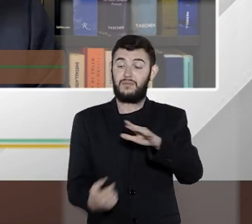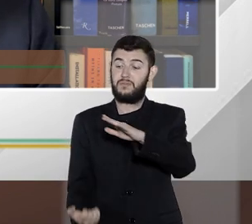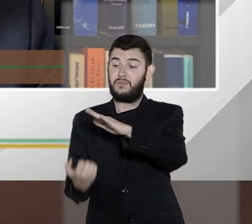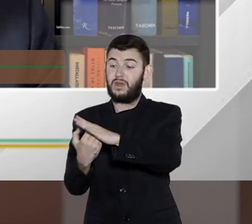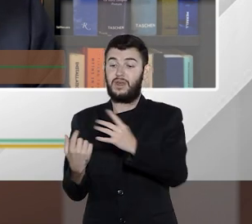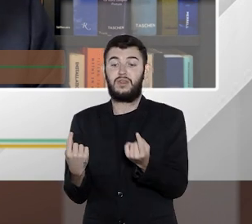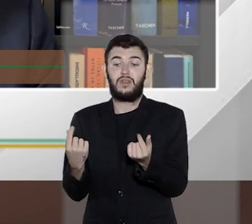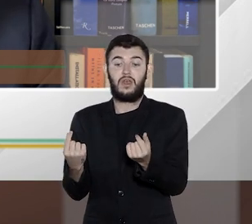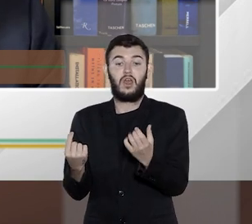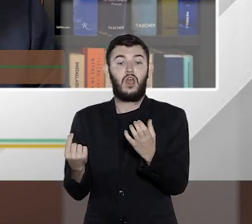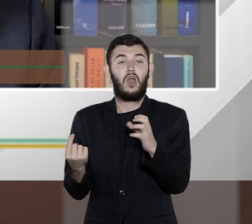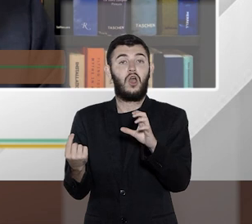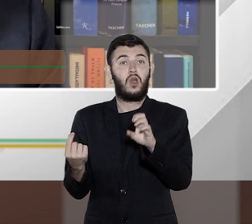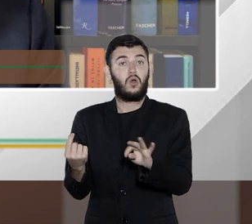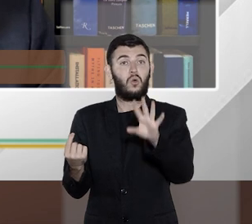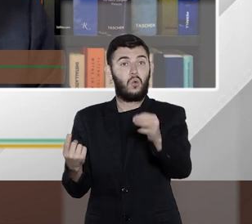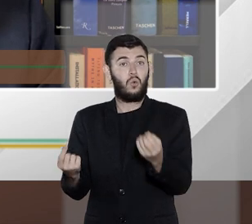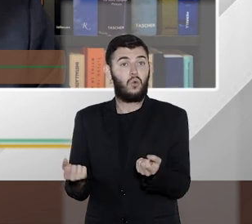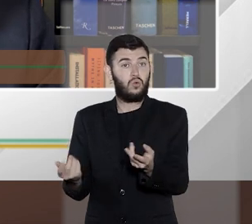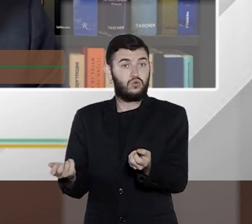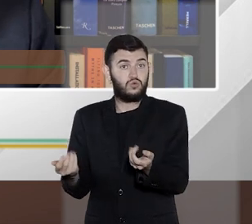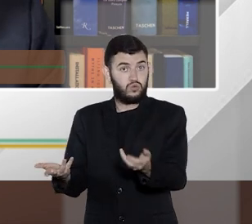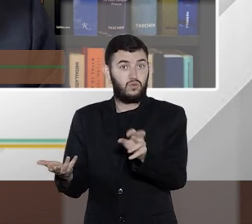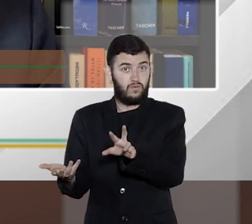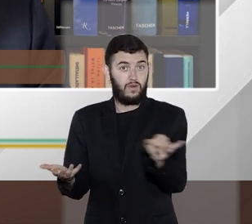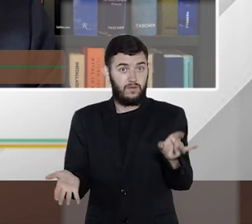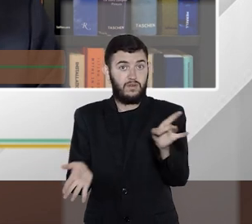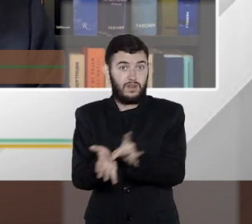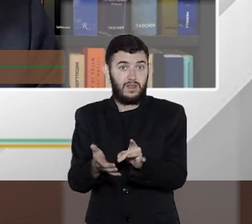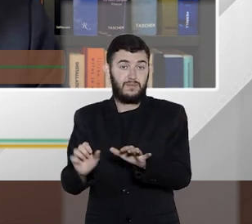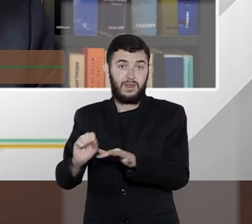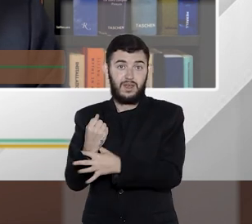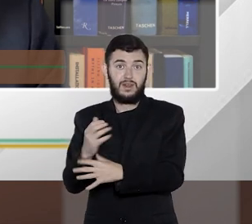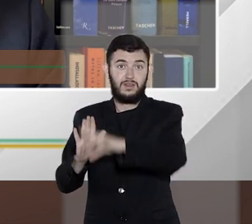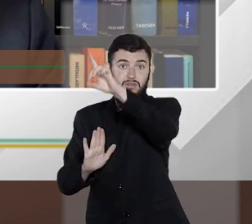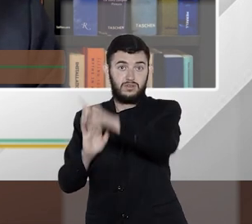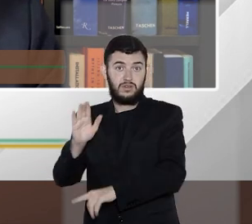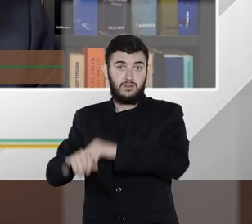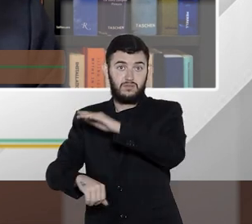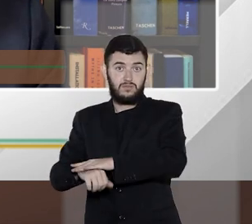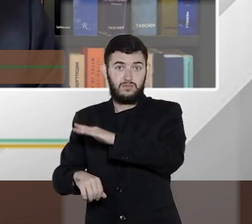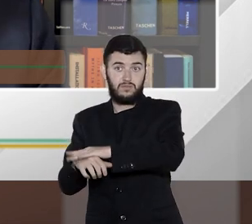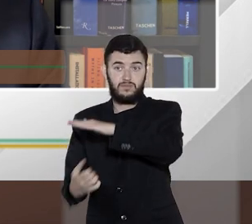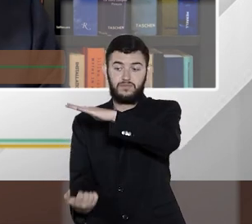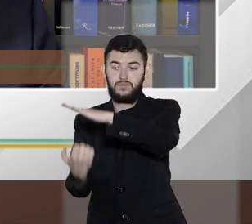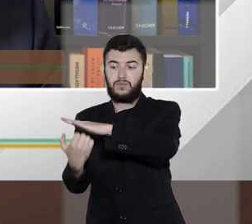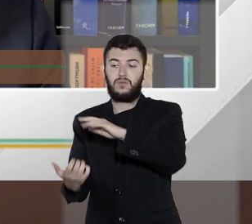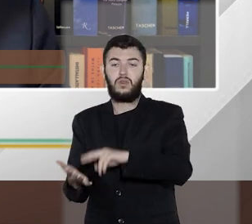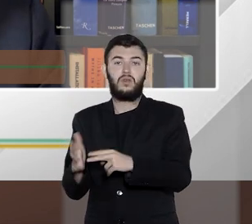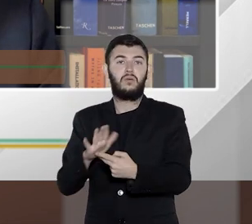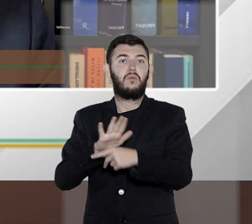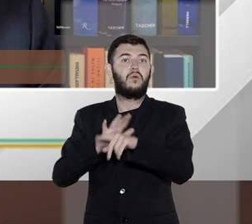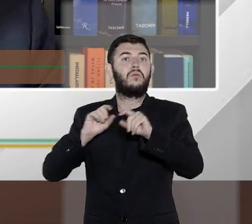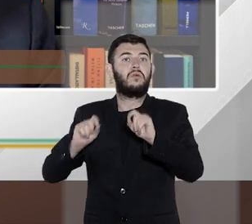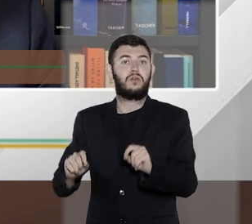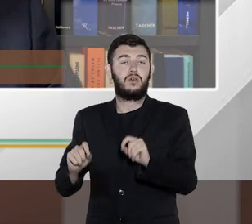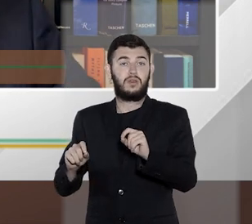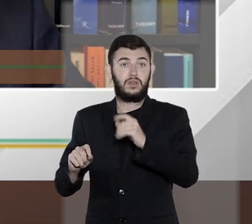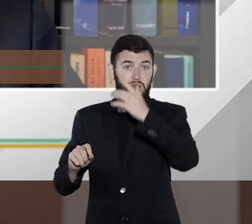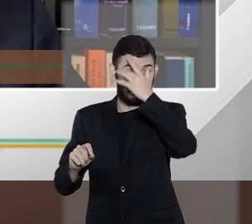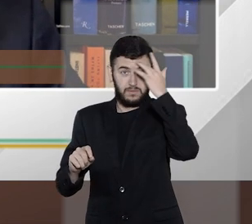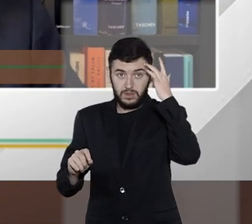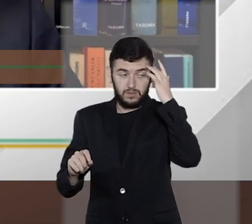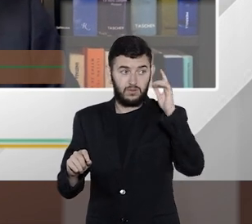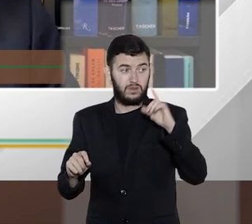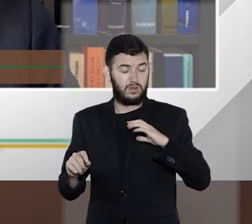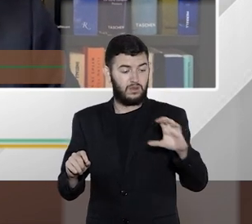Entretanto, isso é para garantir justamente o direito dessas empresas, que é o direito tanto das empresas como das pessoas físicas de